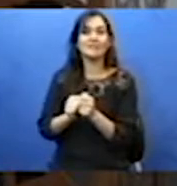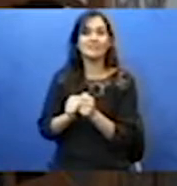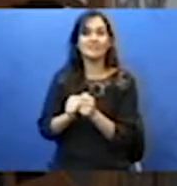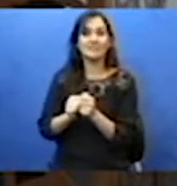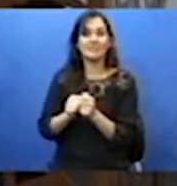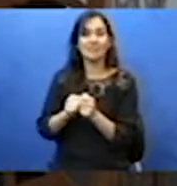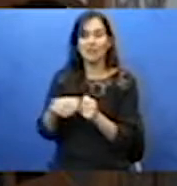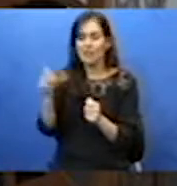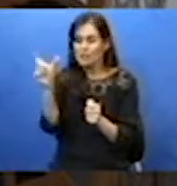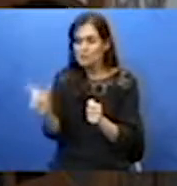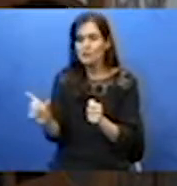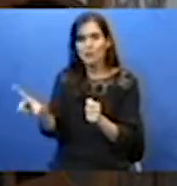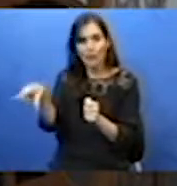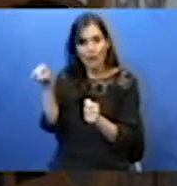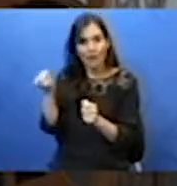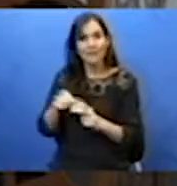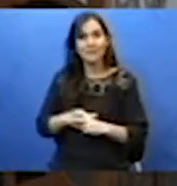a aula.